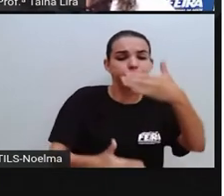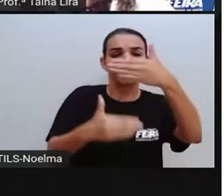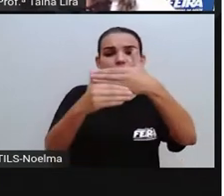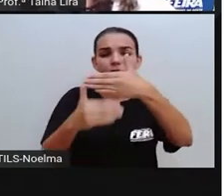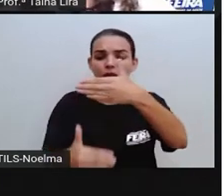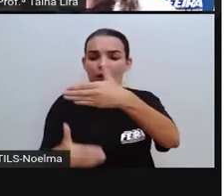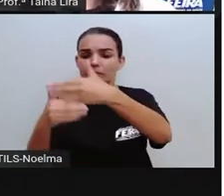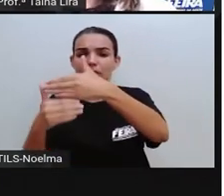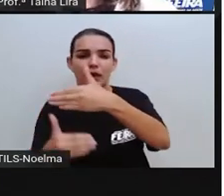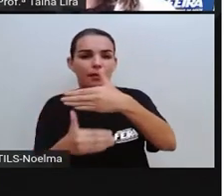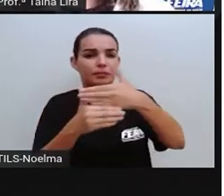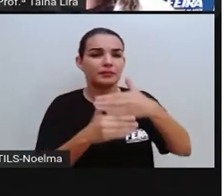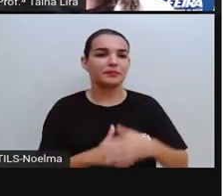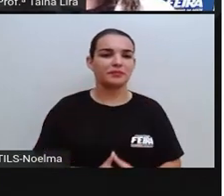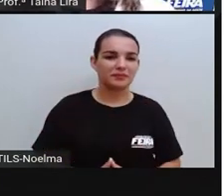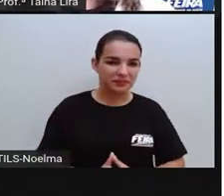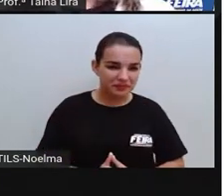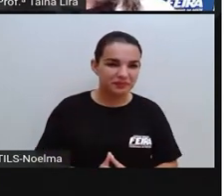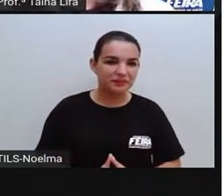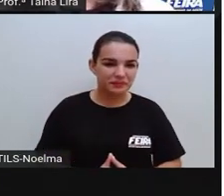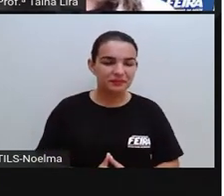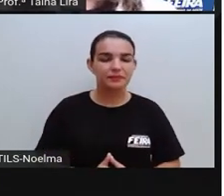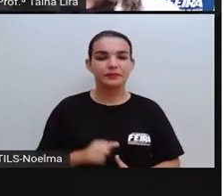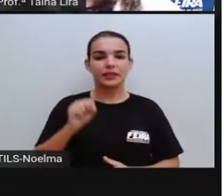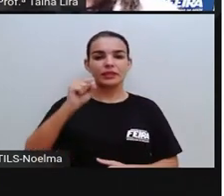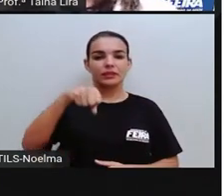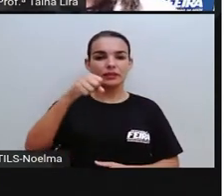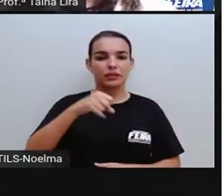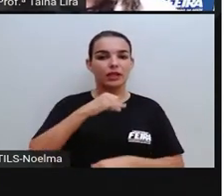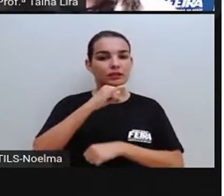aqui na internet,